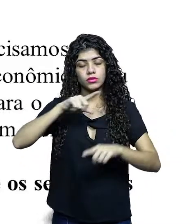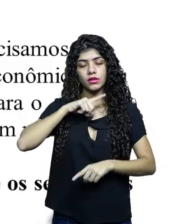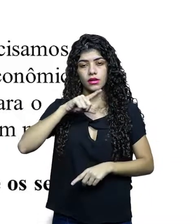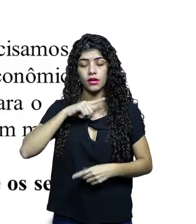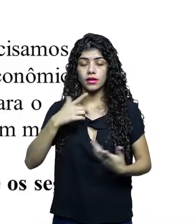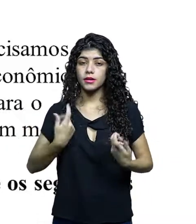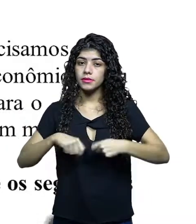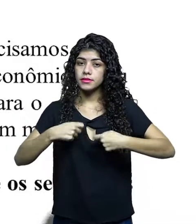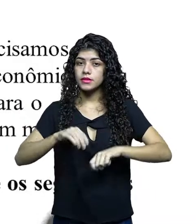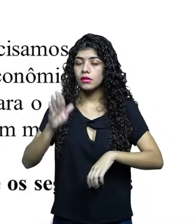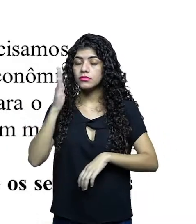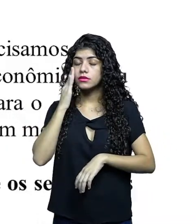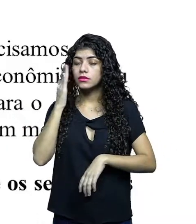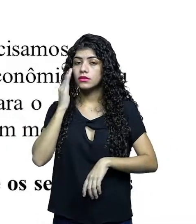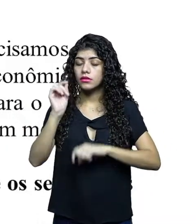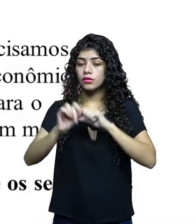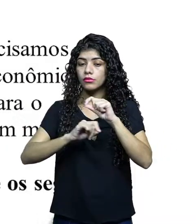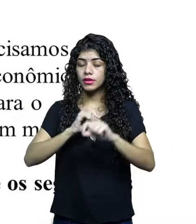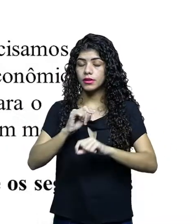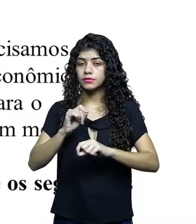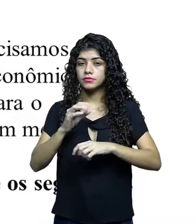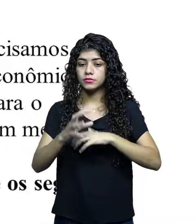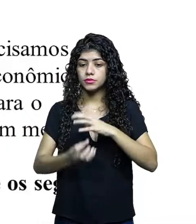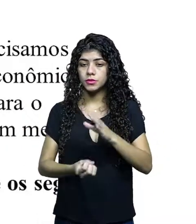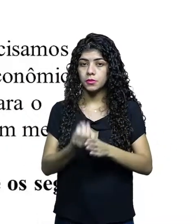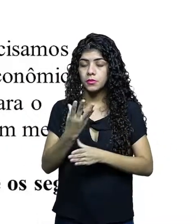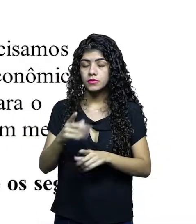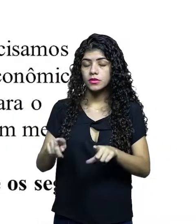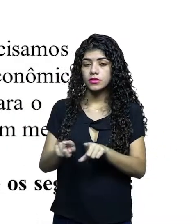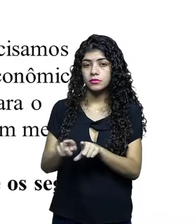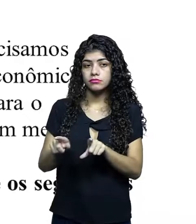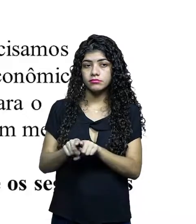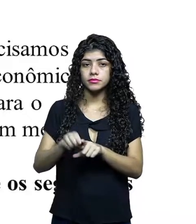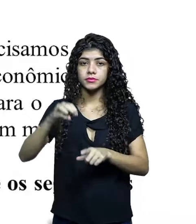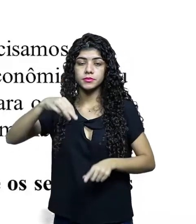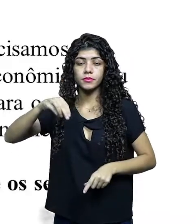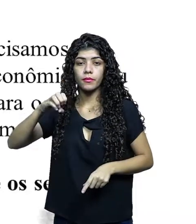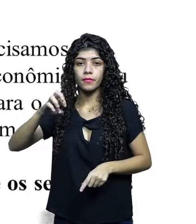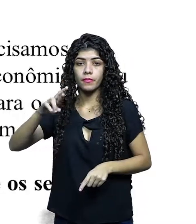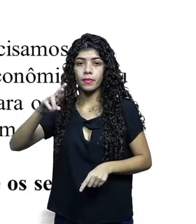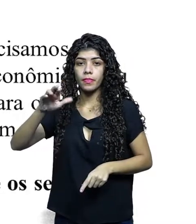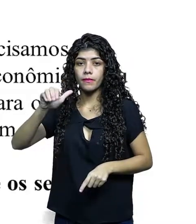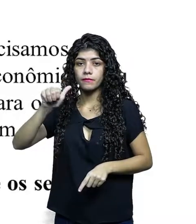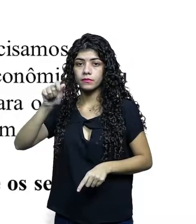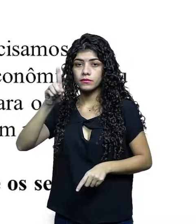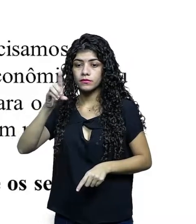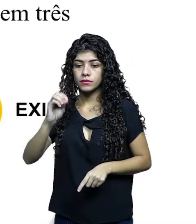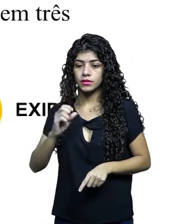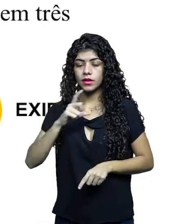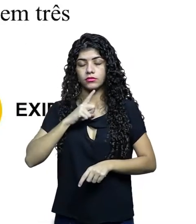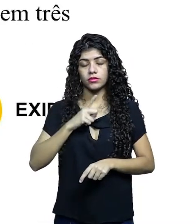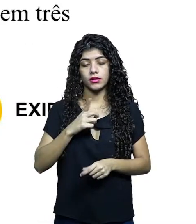em um mercado. Precisamos entender essa cadeia produtiva e o segmento de mercado que fazem parte dela.